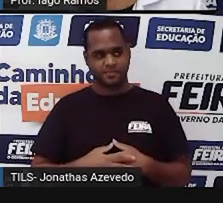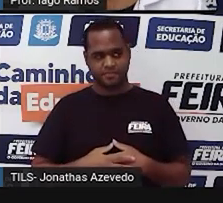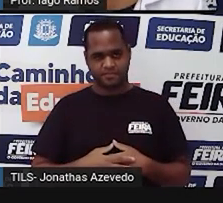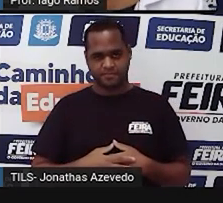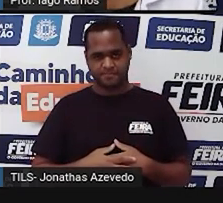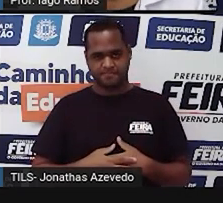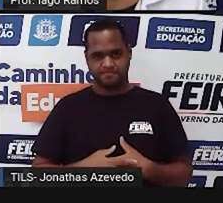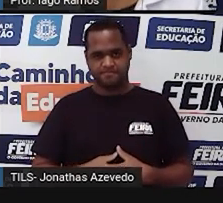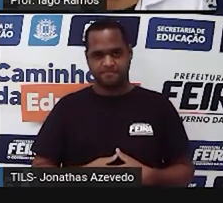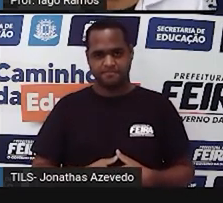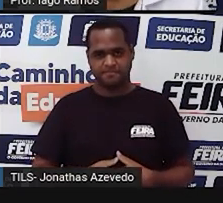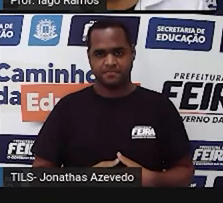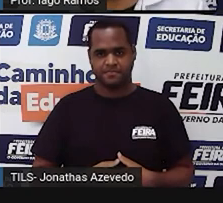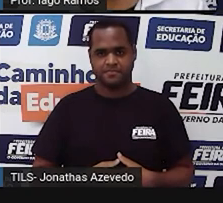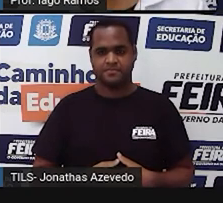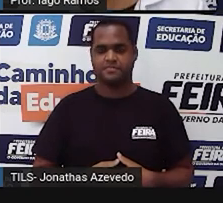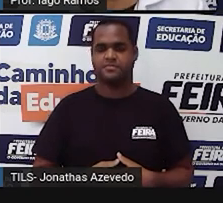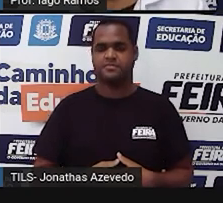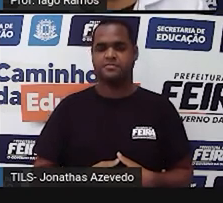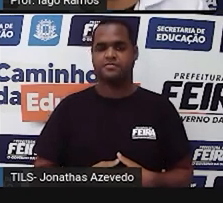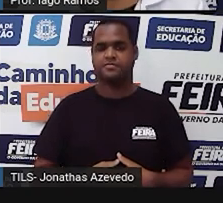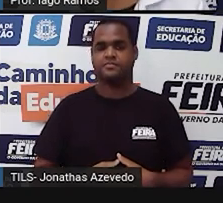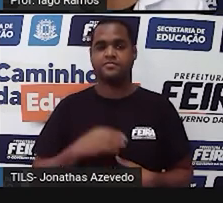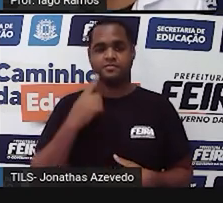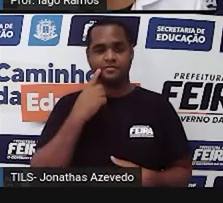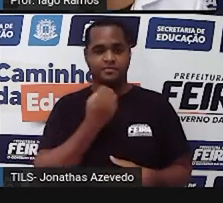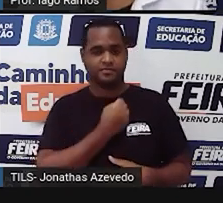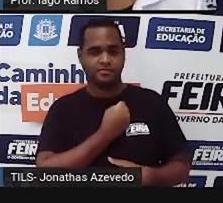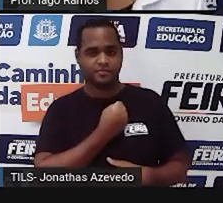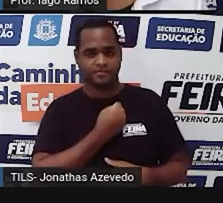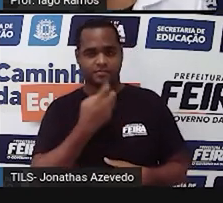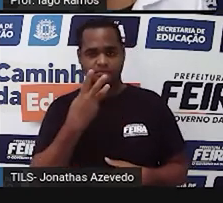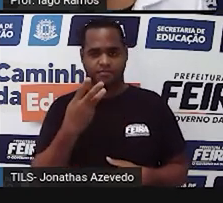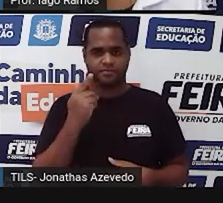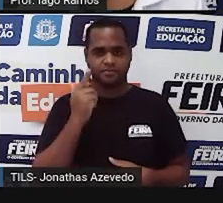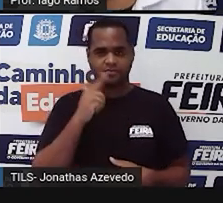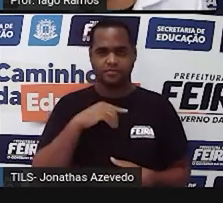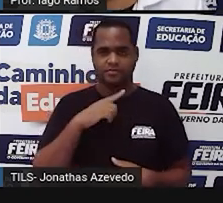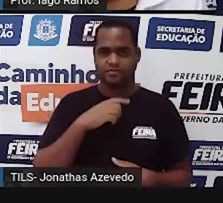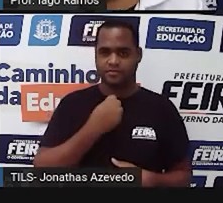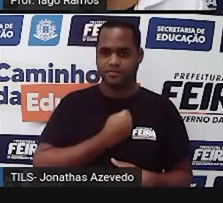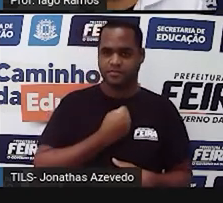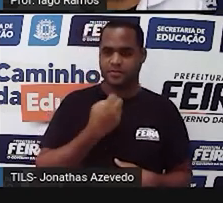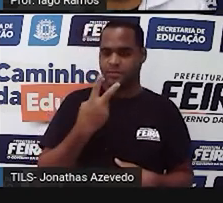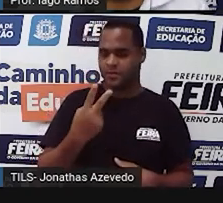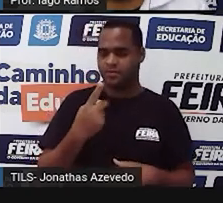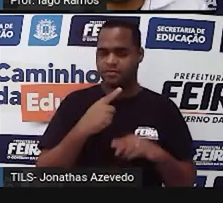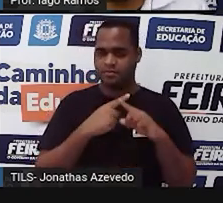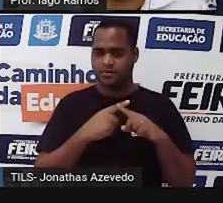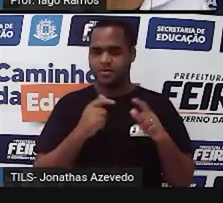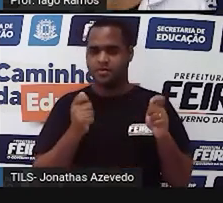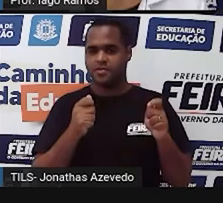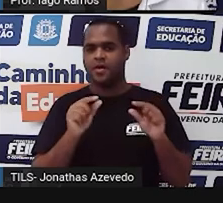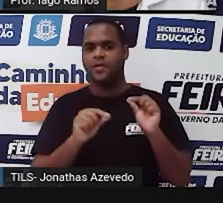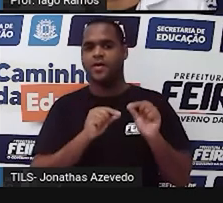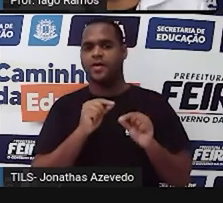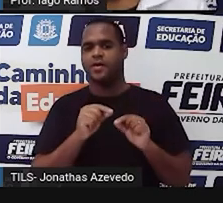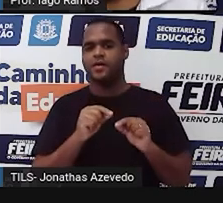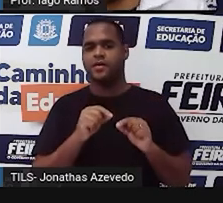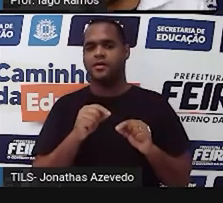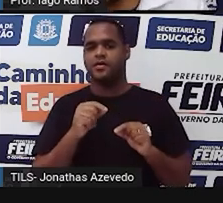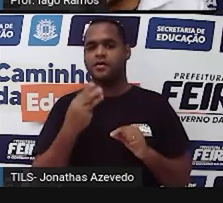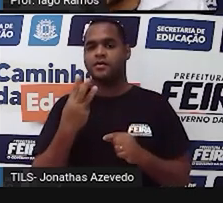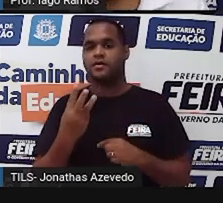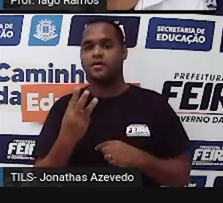Vamos lá. Pergunta três. Em uma igualdade, se multiplicar dois no lado esquerdo, é necessário, três